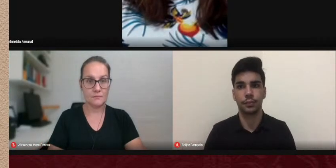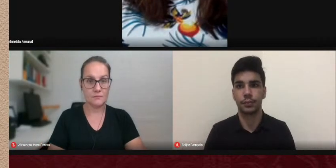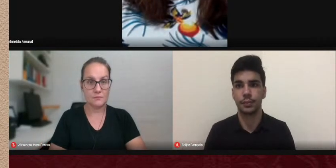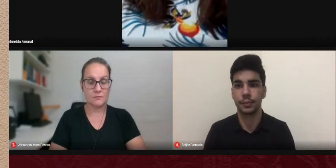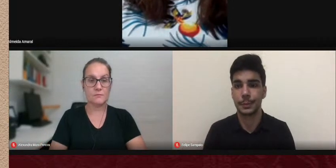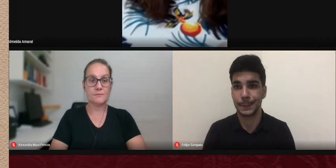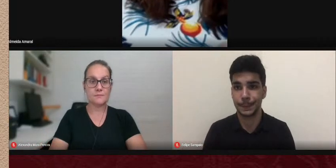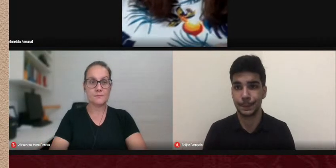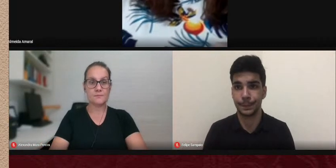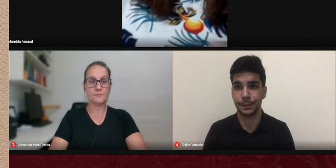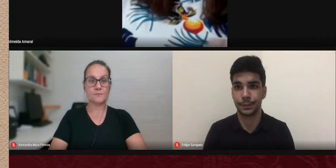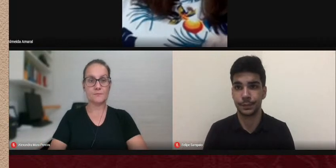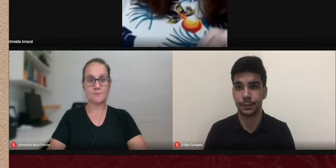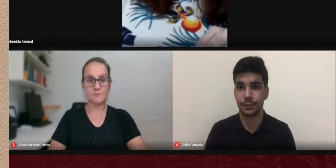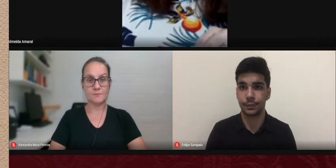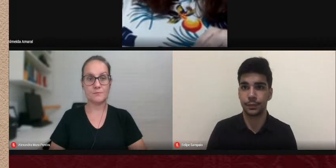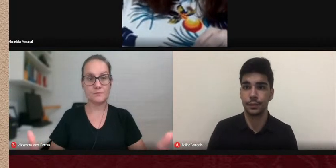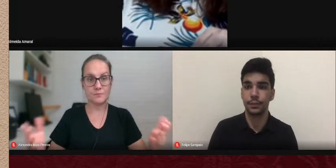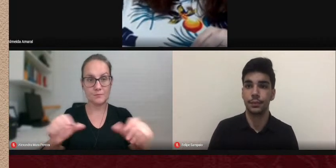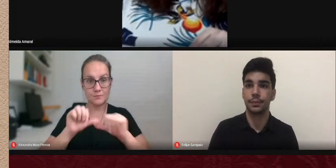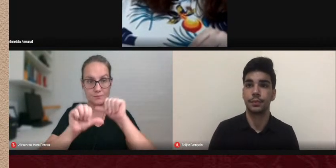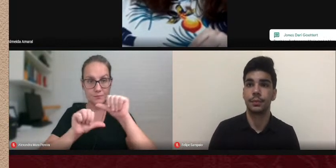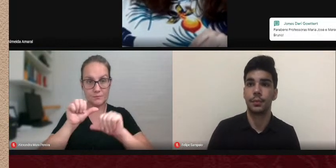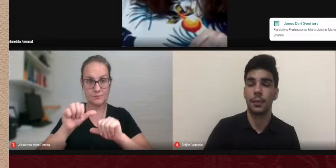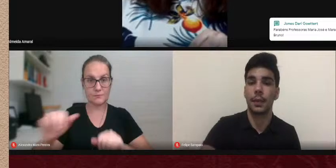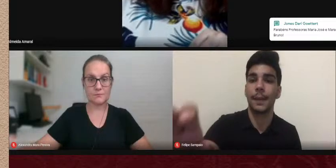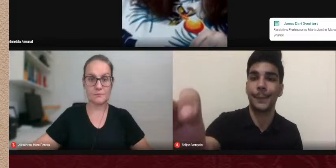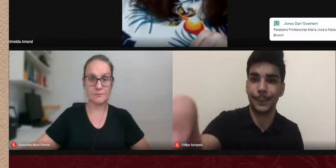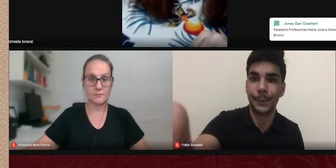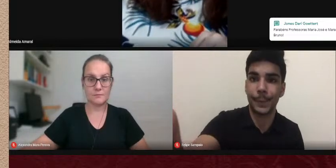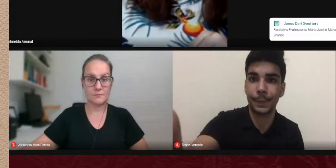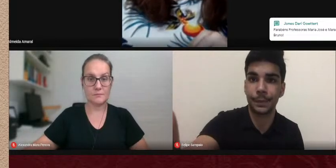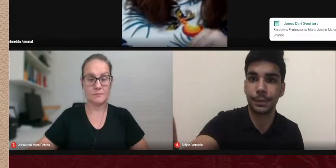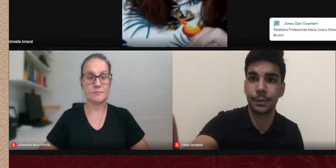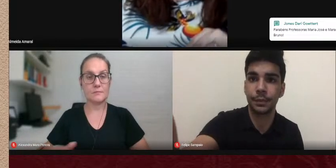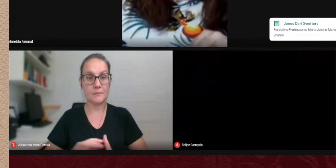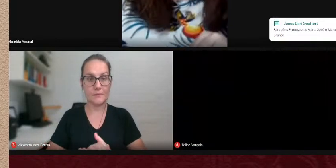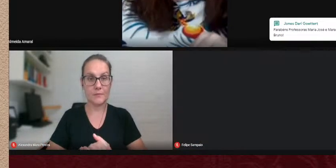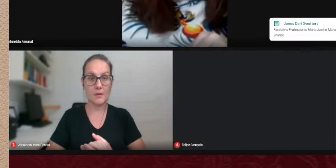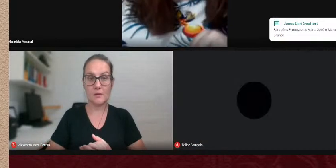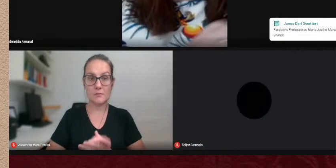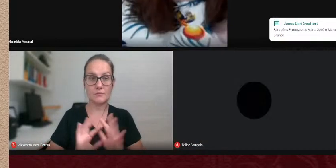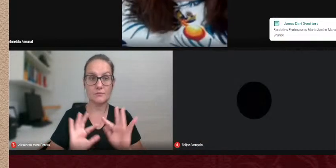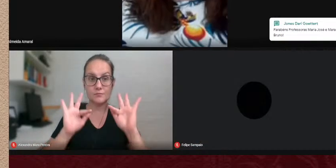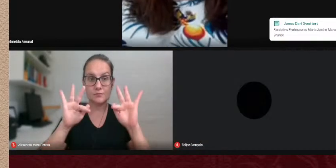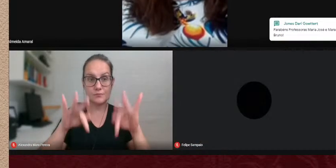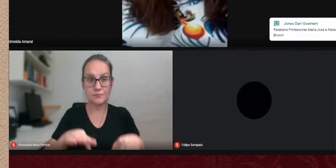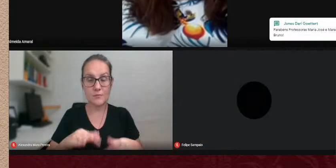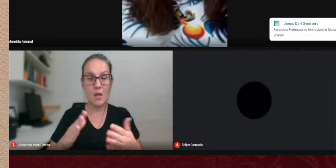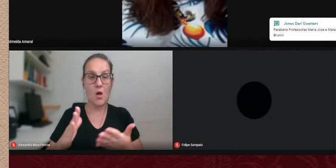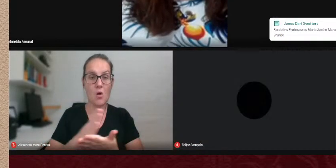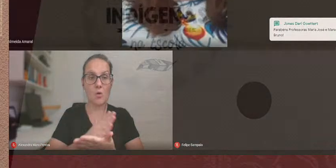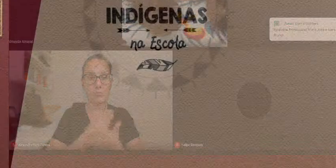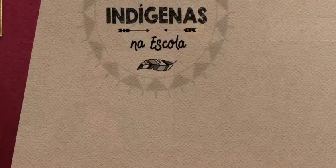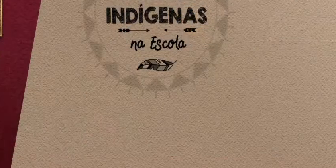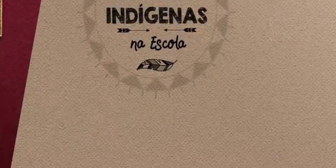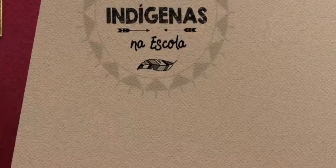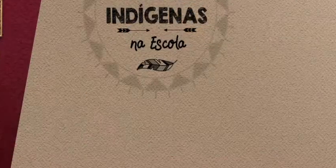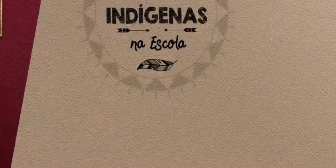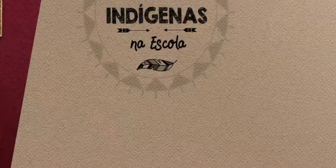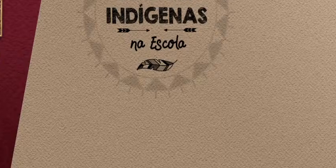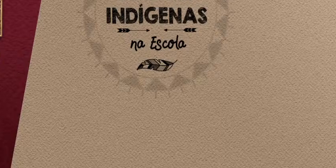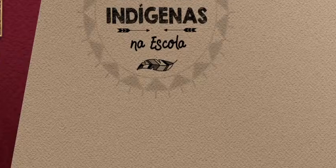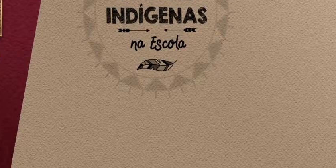Para finalizar nós gostaríamos de apresentar algumas obras da coleção